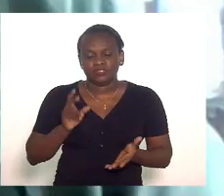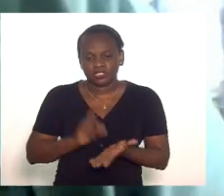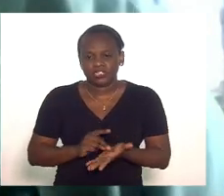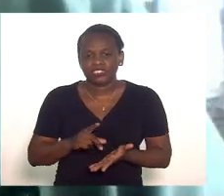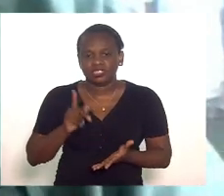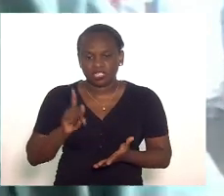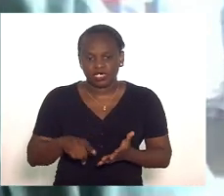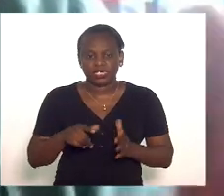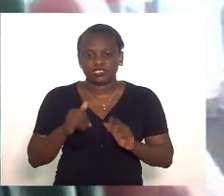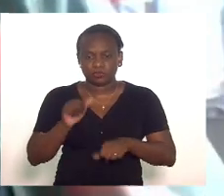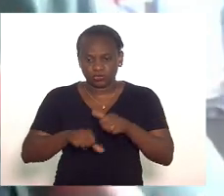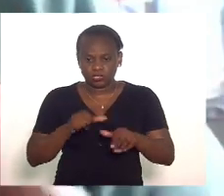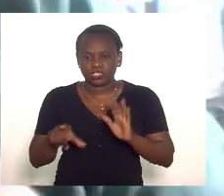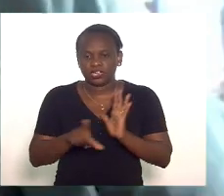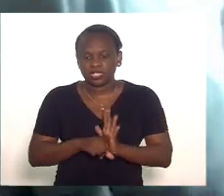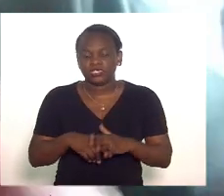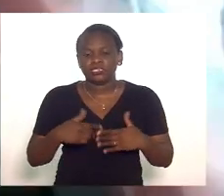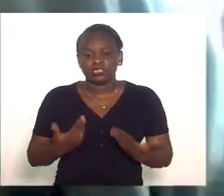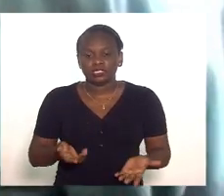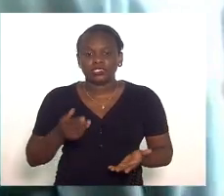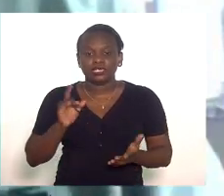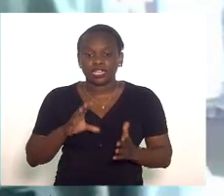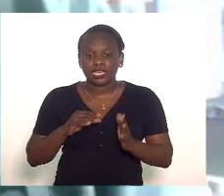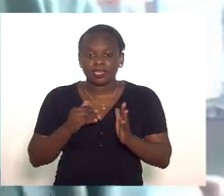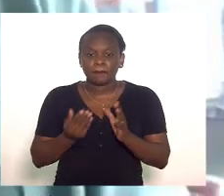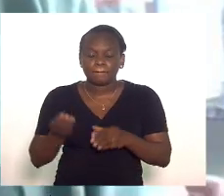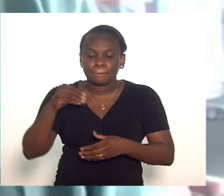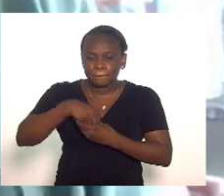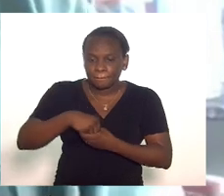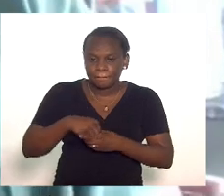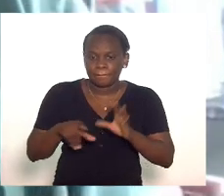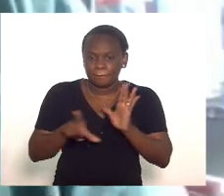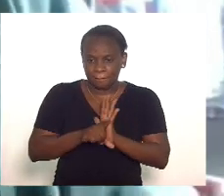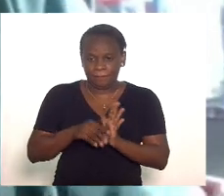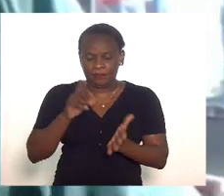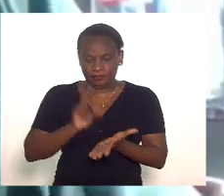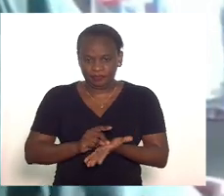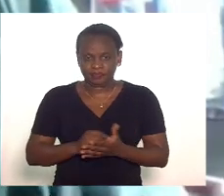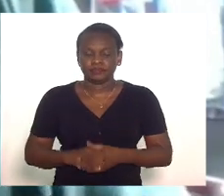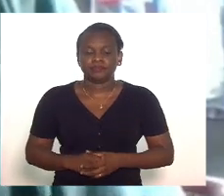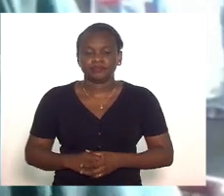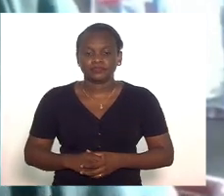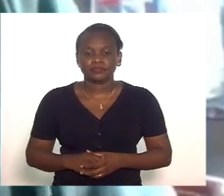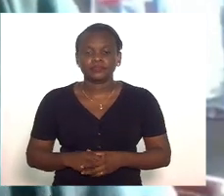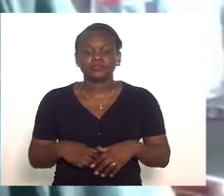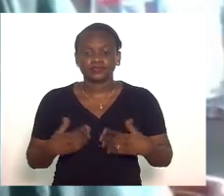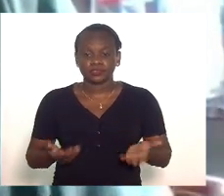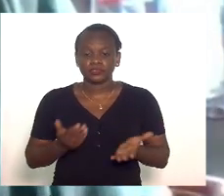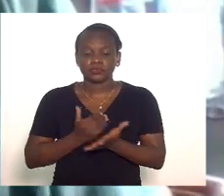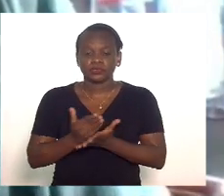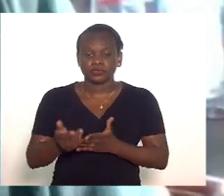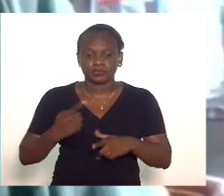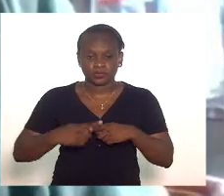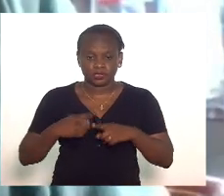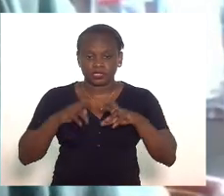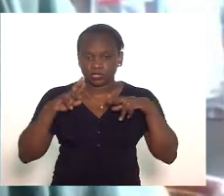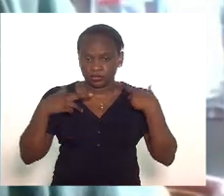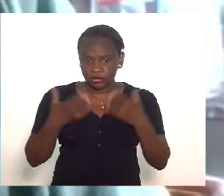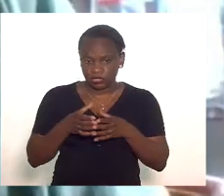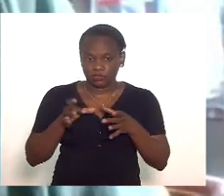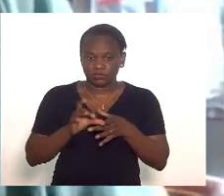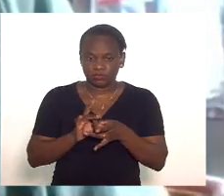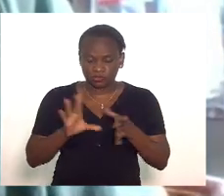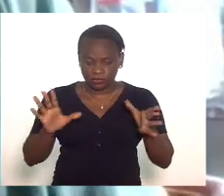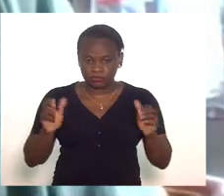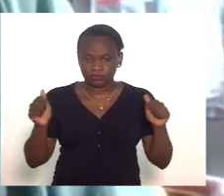essa está alterando na verdade ela está interiorizando a decrade isso surgiu numa audiência pública